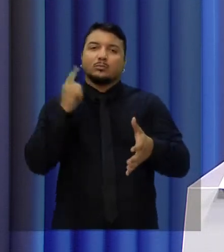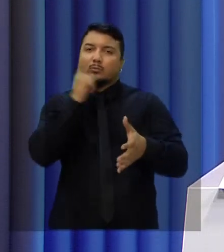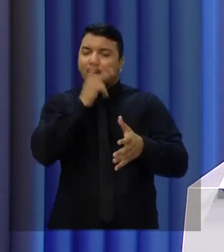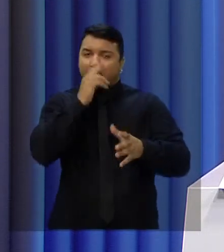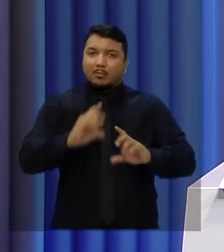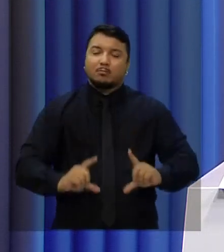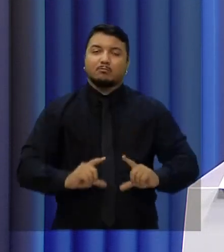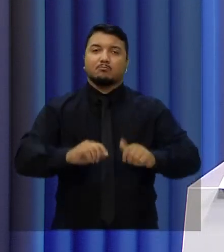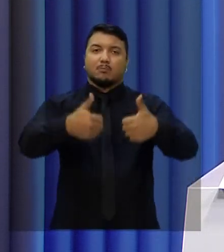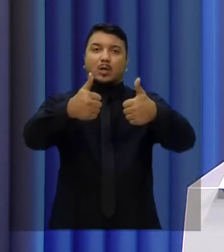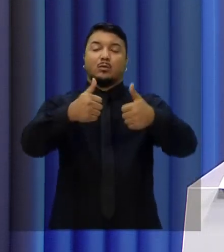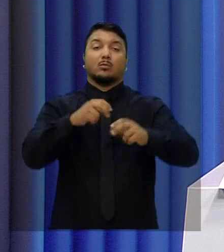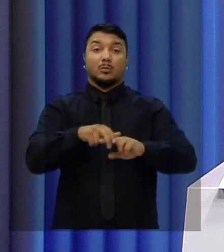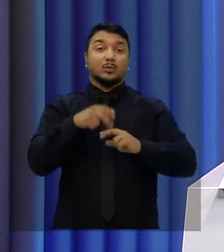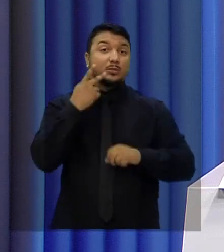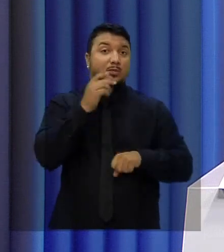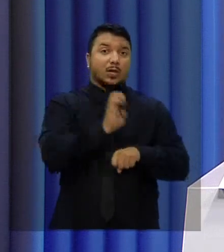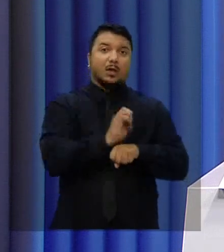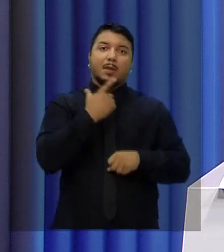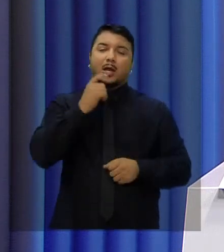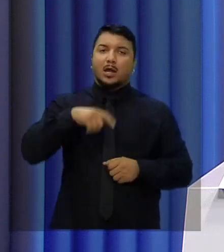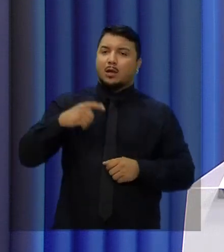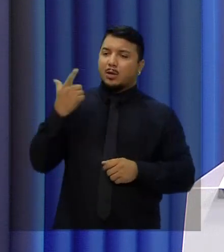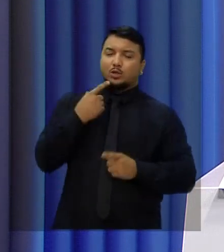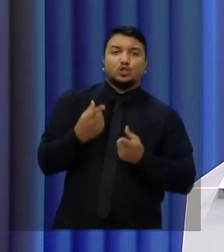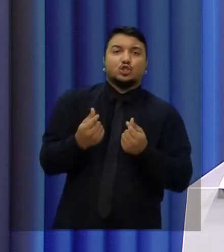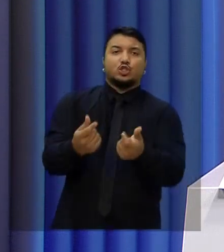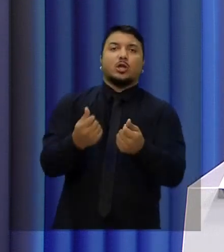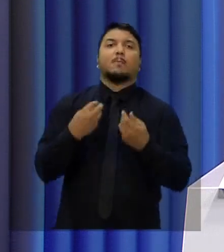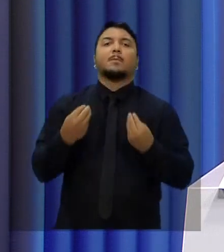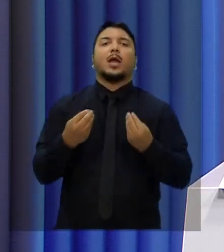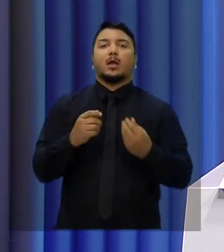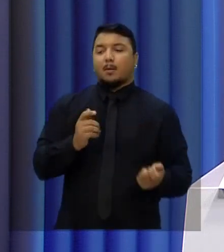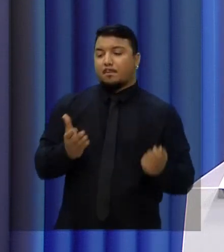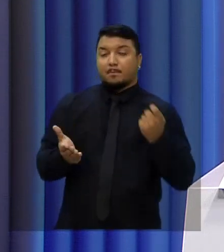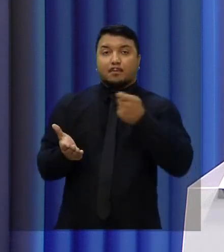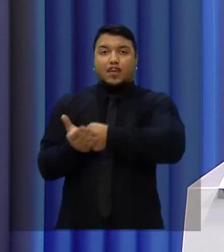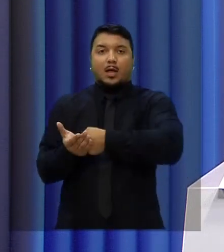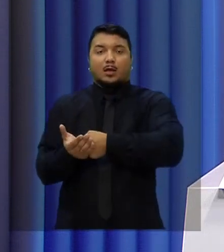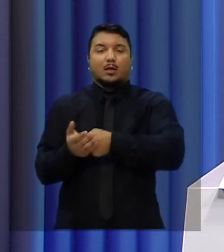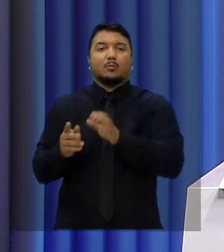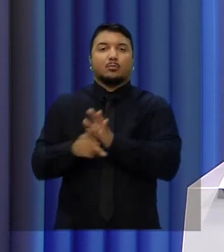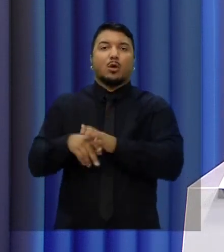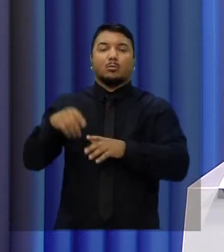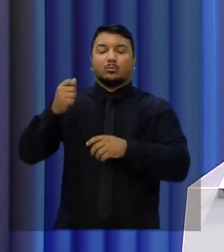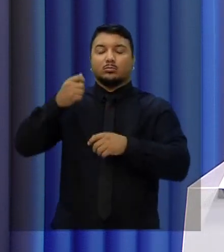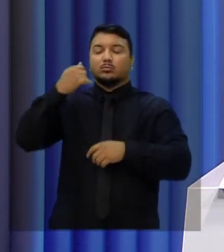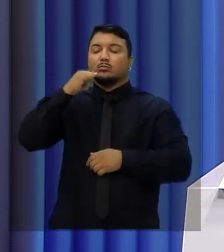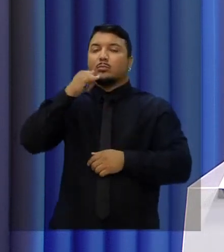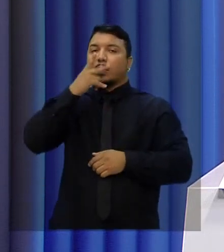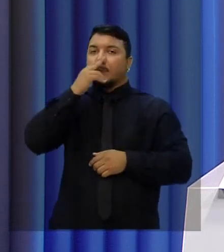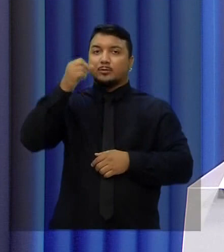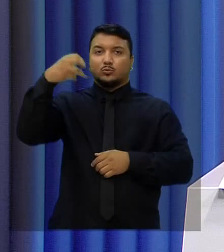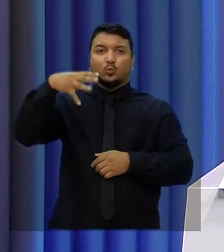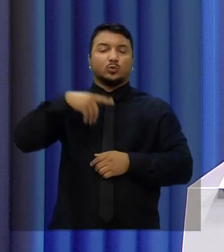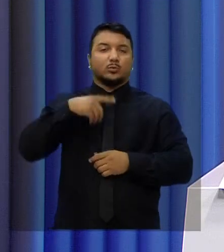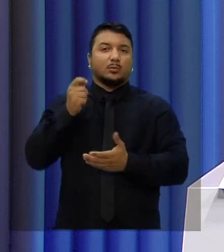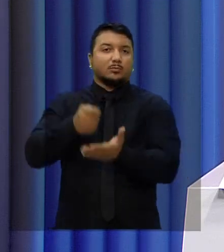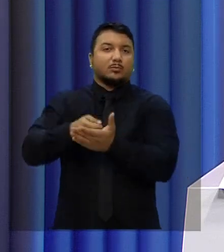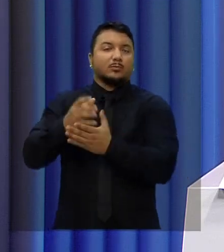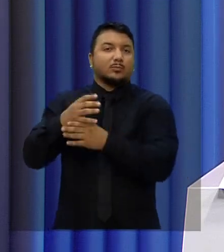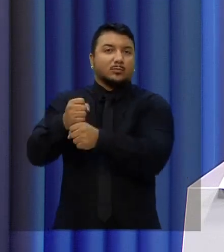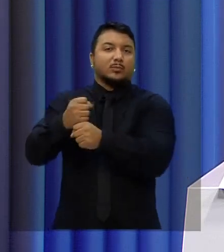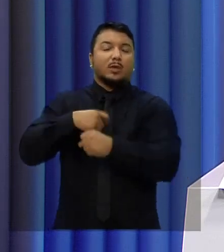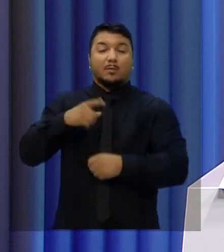pedir em contrapartida o crédito, o dinheiro, para pagar, repito, a conta de luz de mais de um milhão de cearenses no